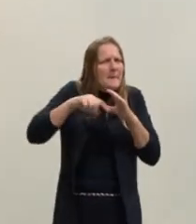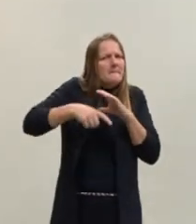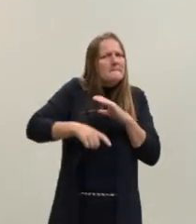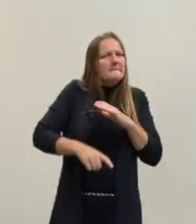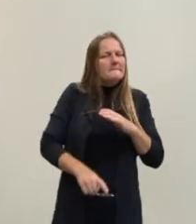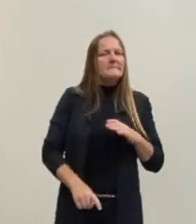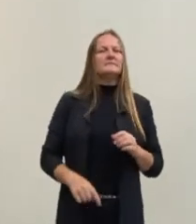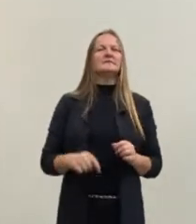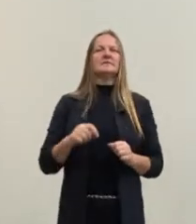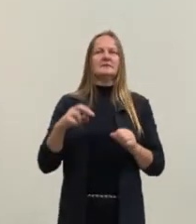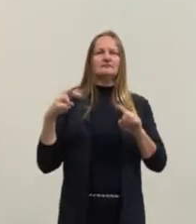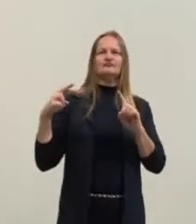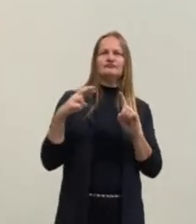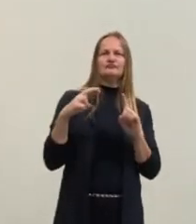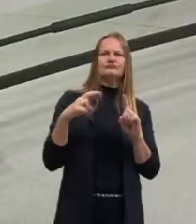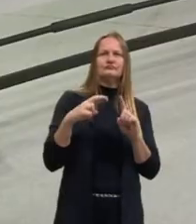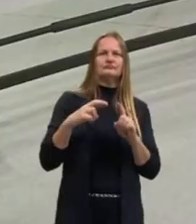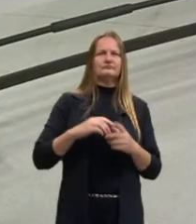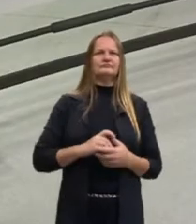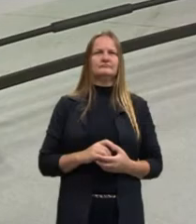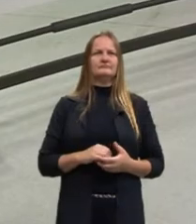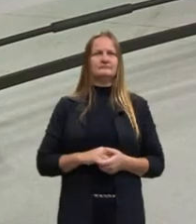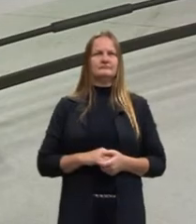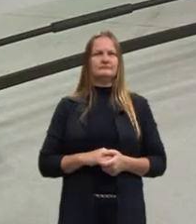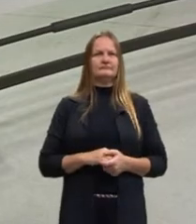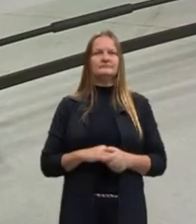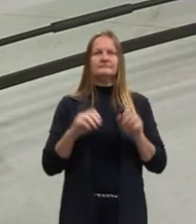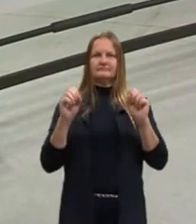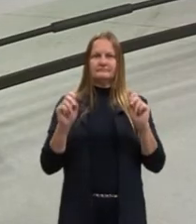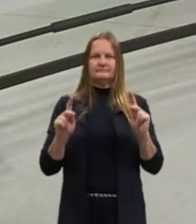essas referências pronominais. Tá bom, pessoal?